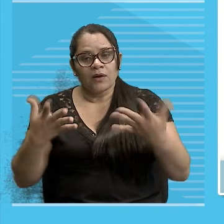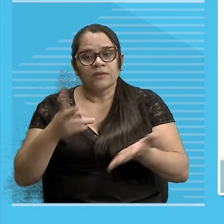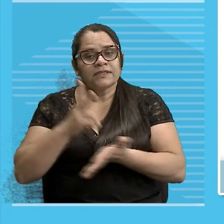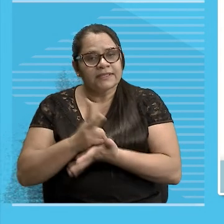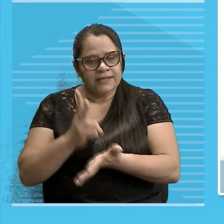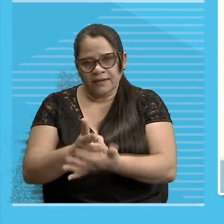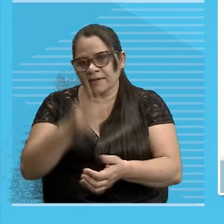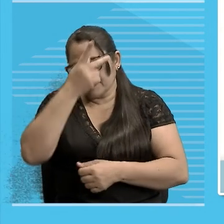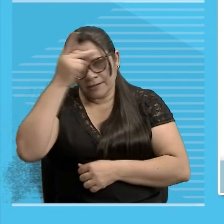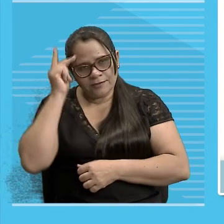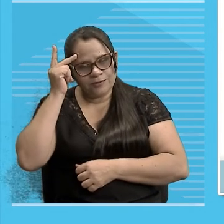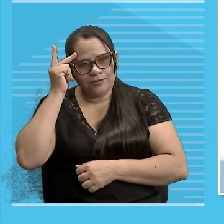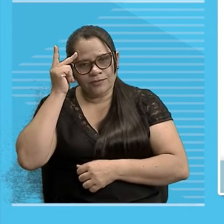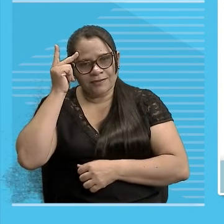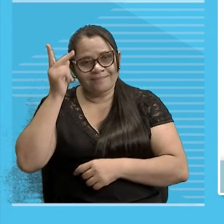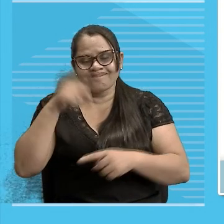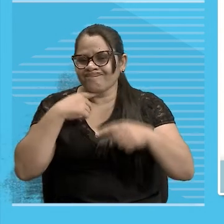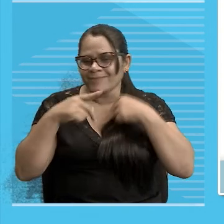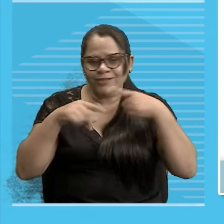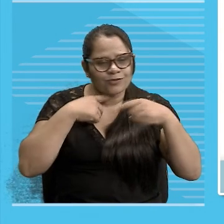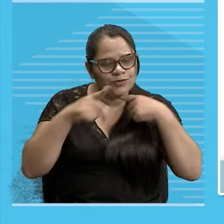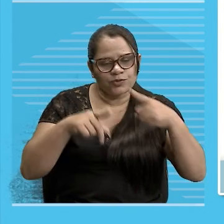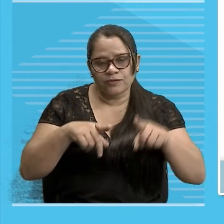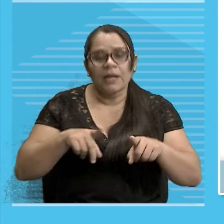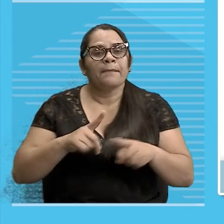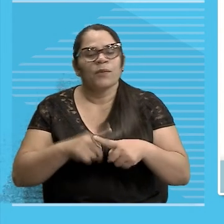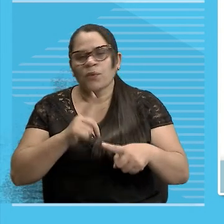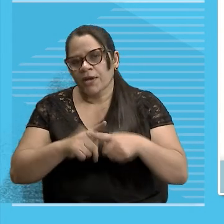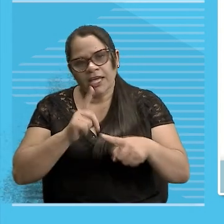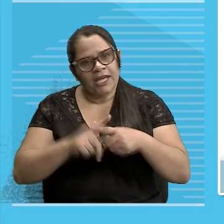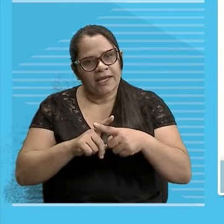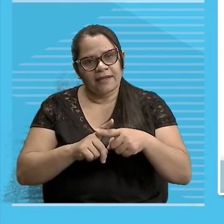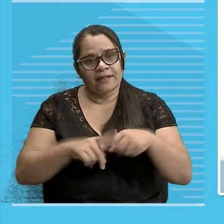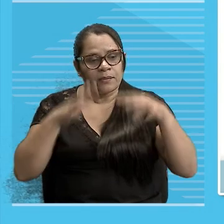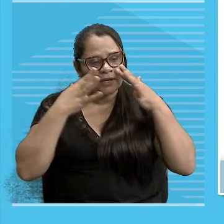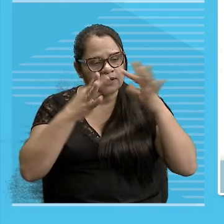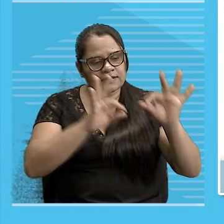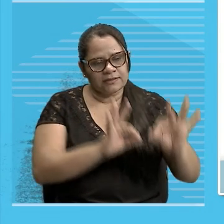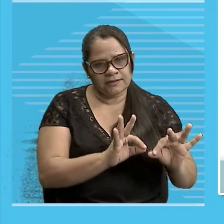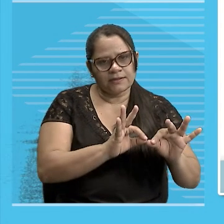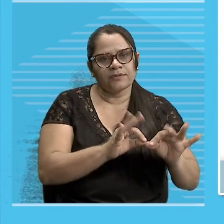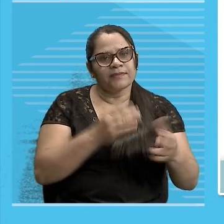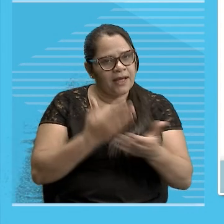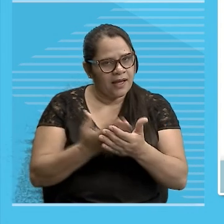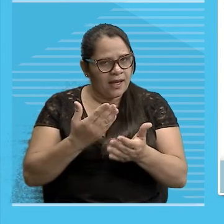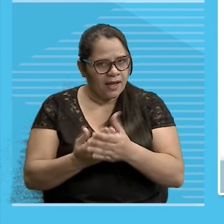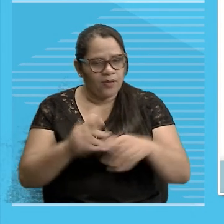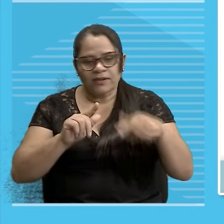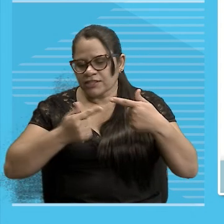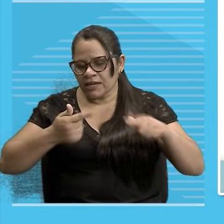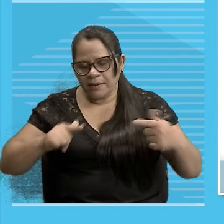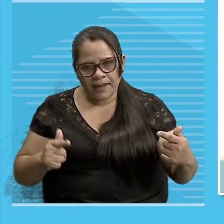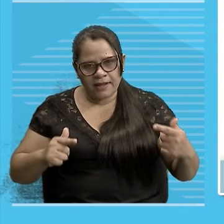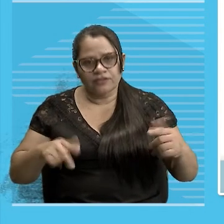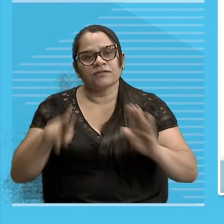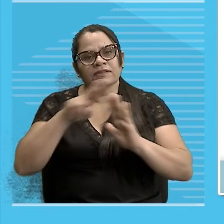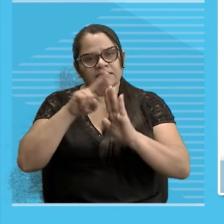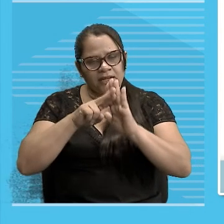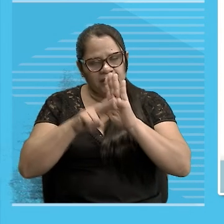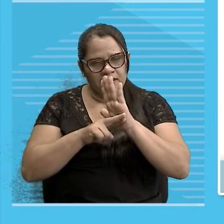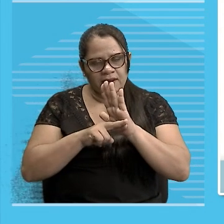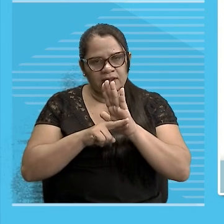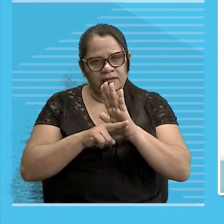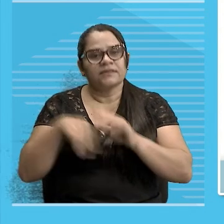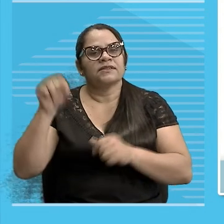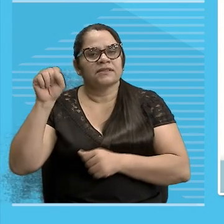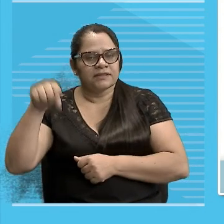tem dúvidas Mas é porque não atentaram no dia da aula de gramática normativa Para as regrinhas Tem regrinhas